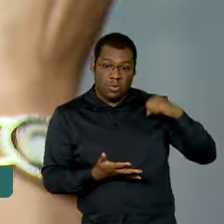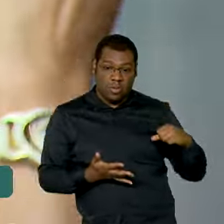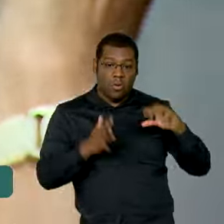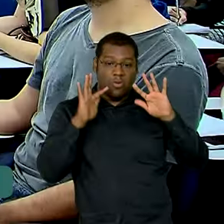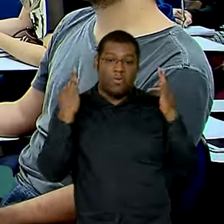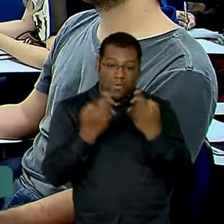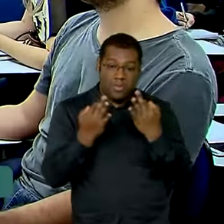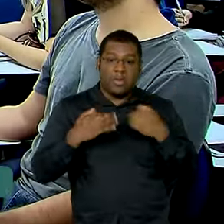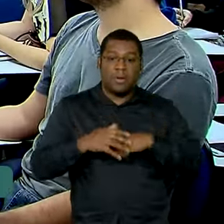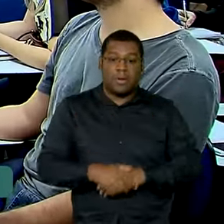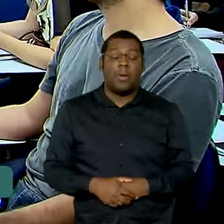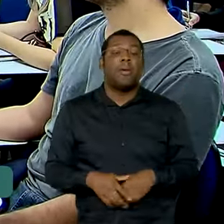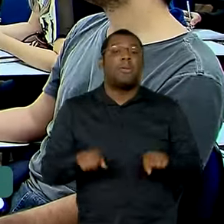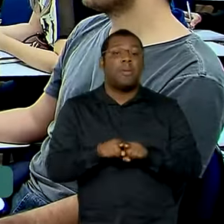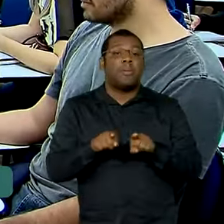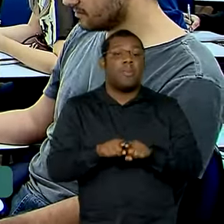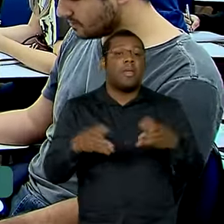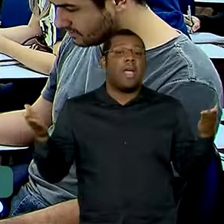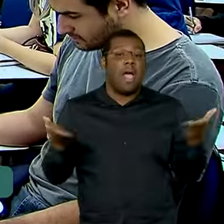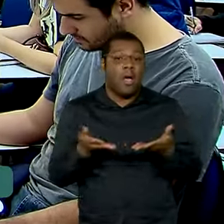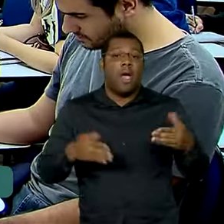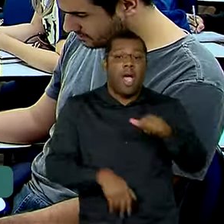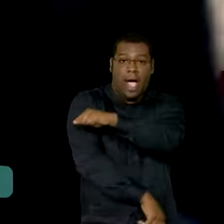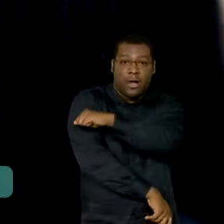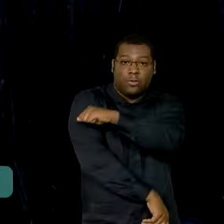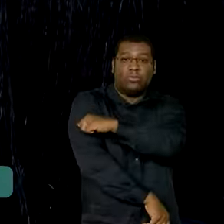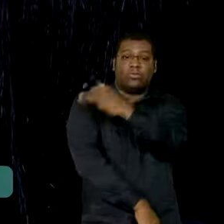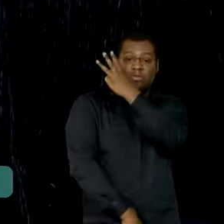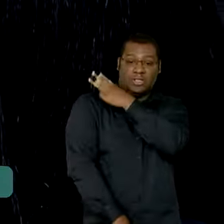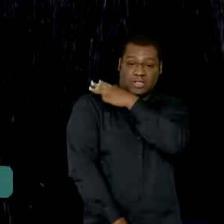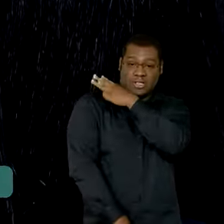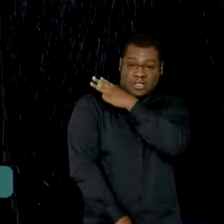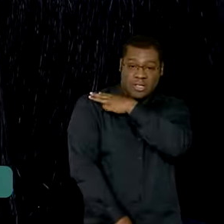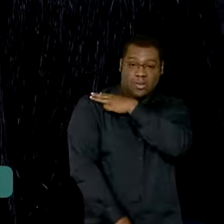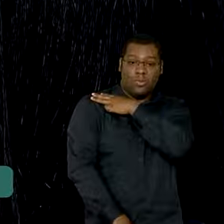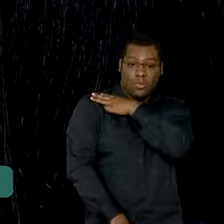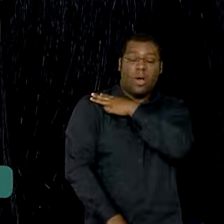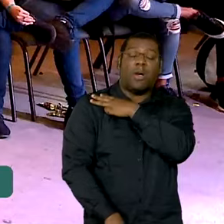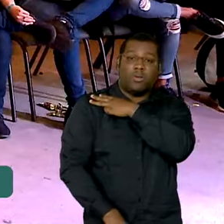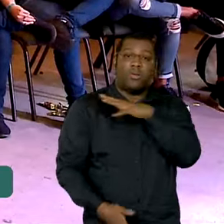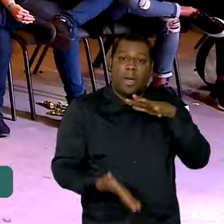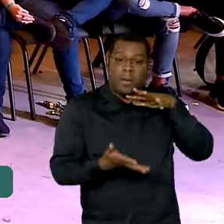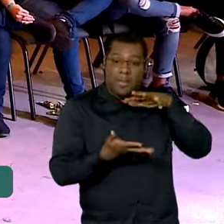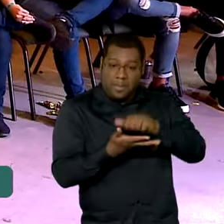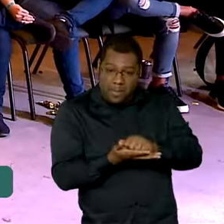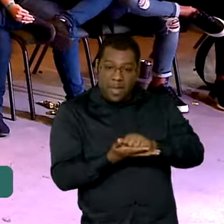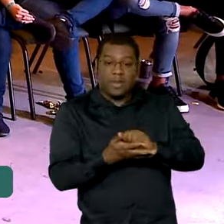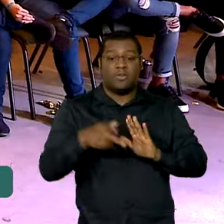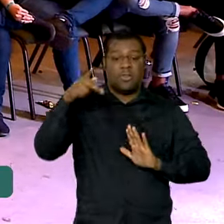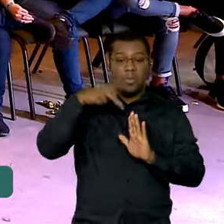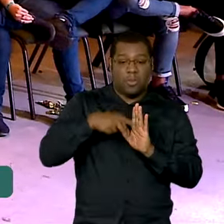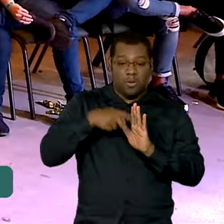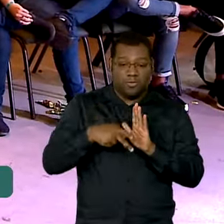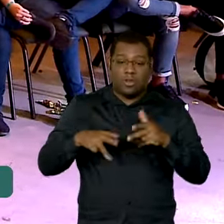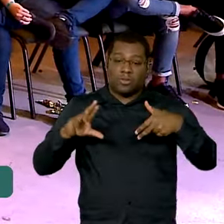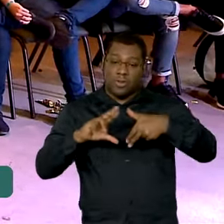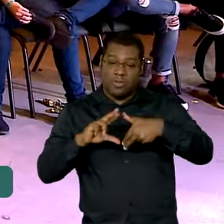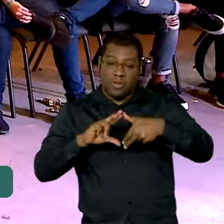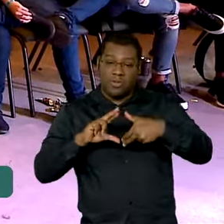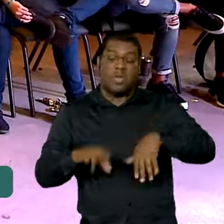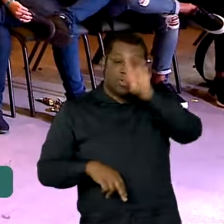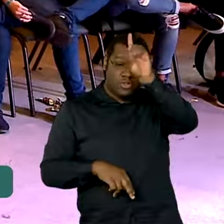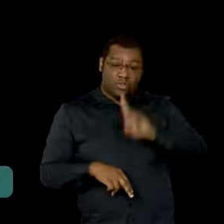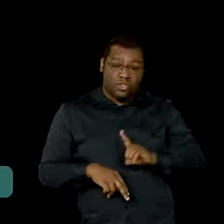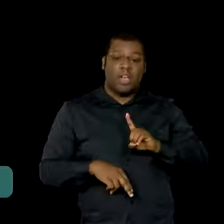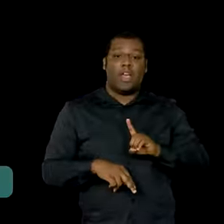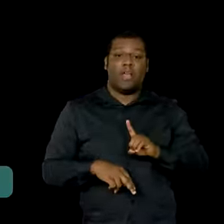E também agora o estudante do terceiro ano do ensino médio, que faz parte do programa Pé de Meia e tem direito à